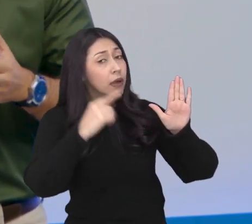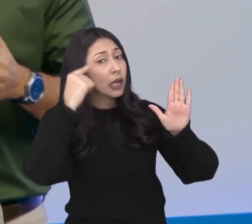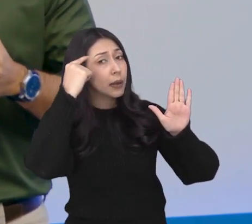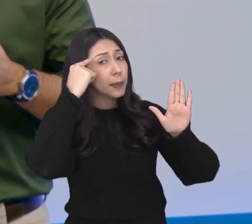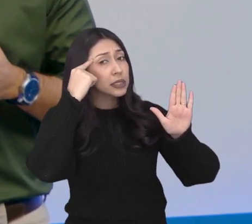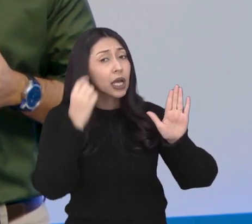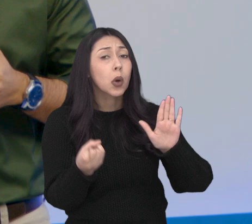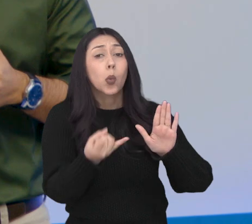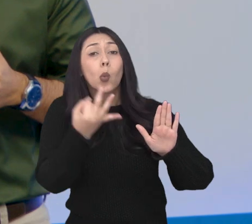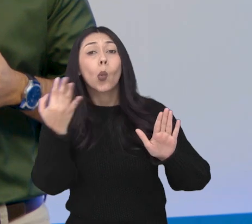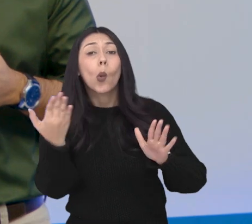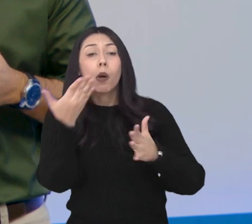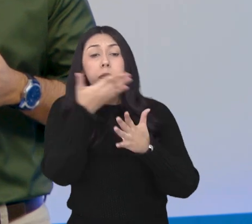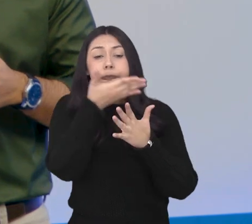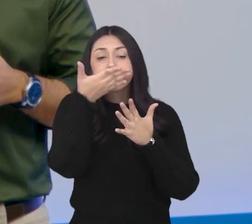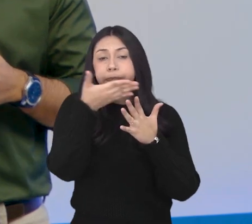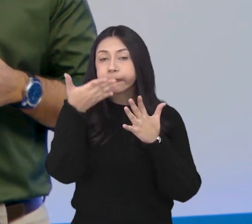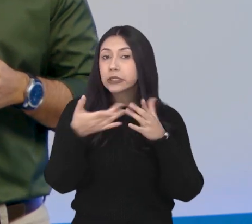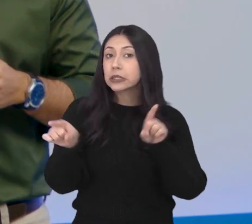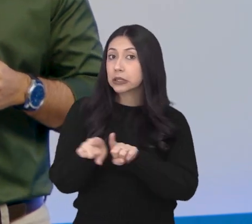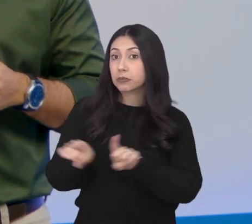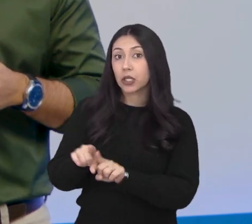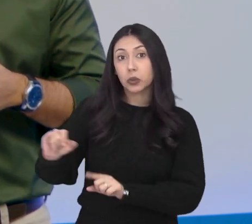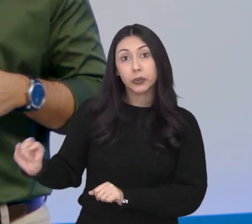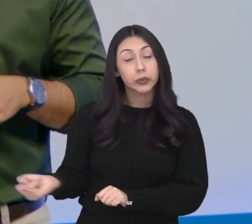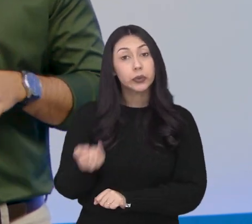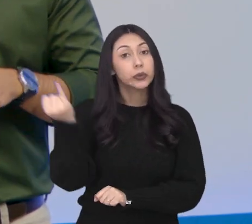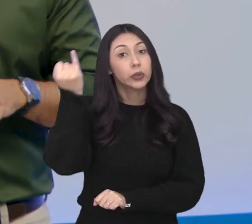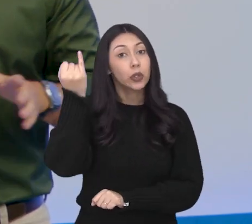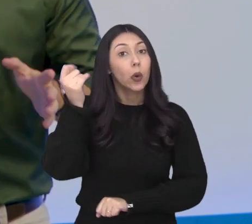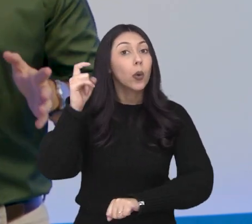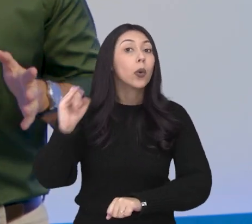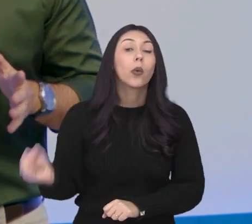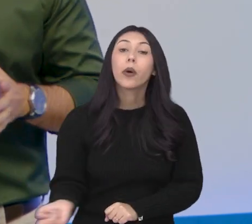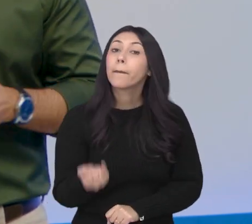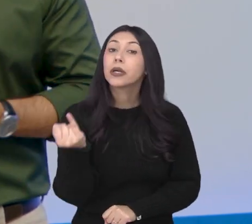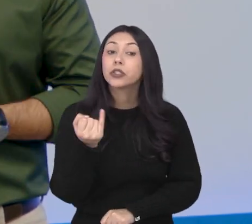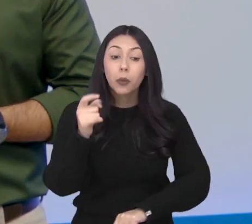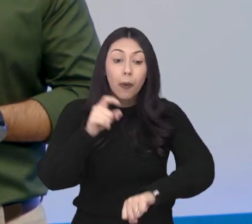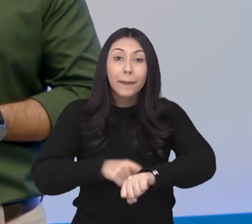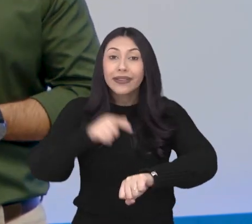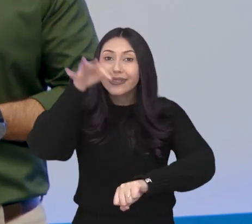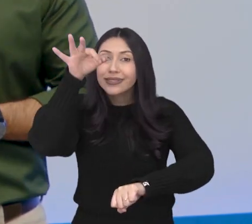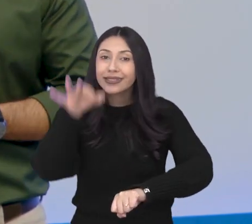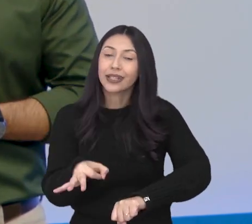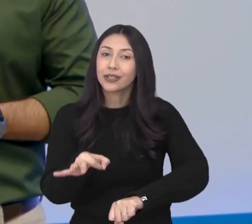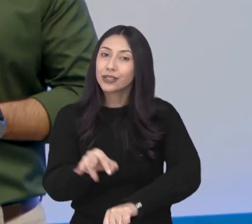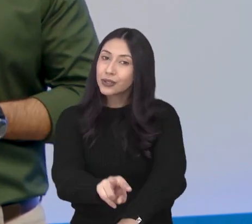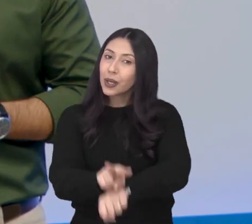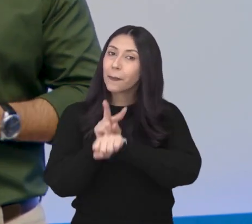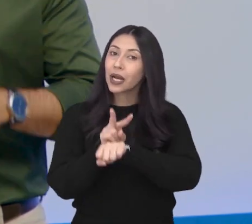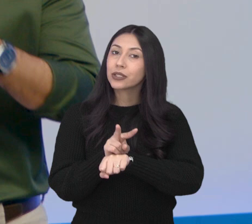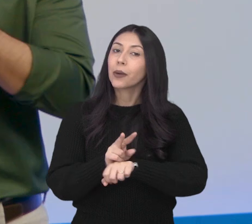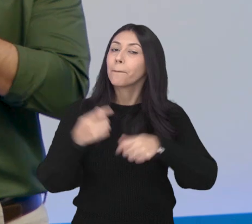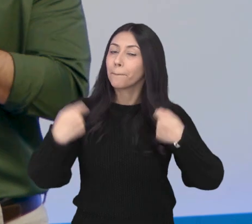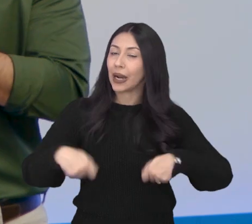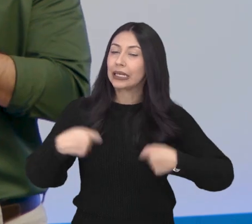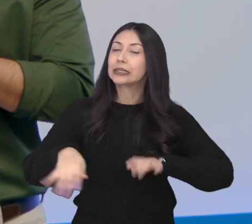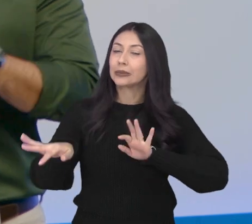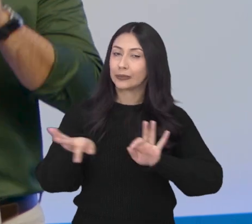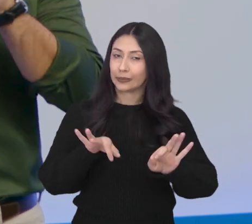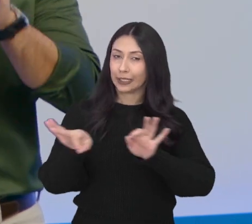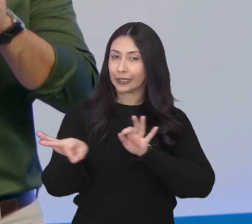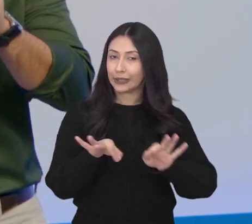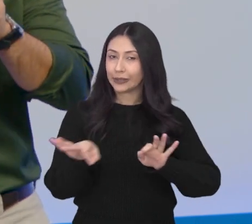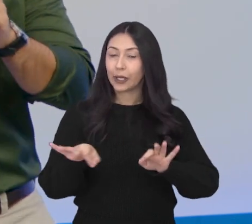financeiras, pense no valor da parcela e também dos juros, viu? O mais importante é saber o momento certo de pedir o empréstimo, então, como o Marvin